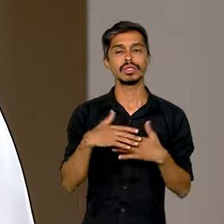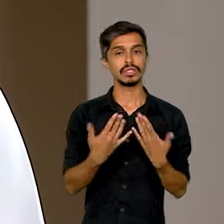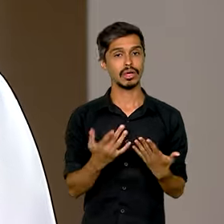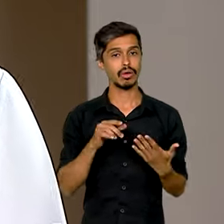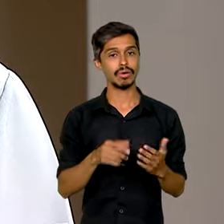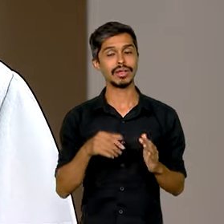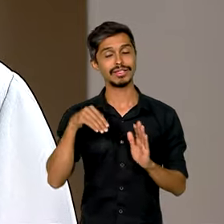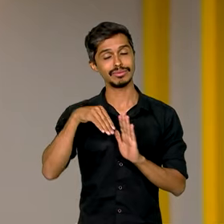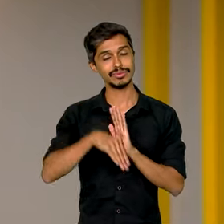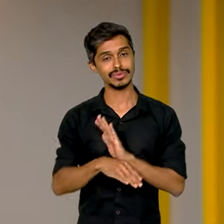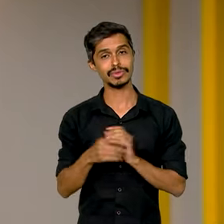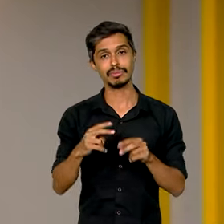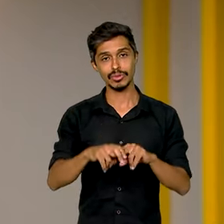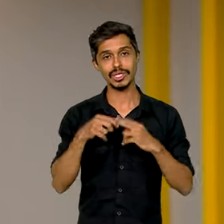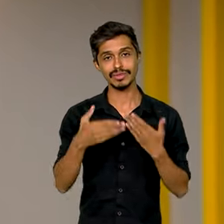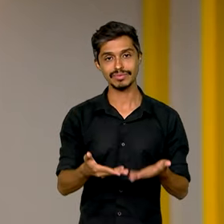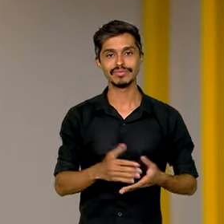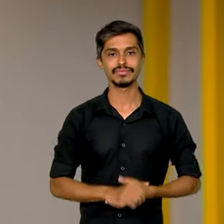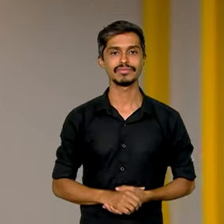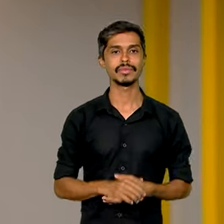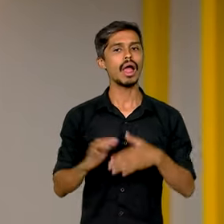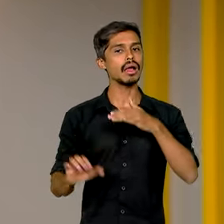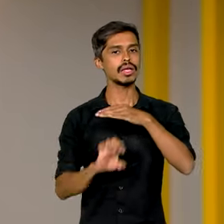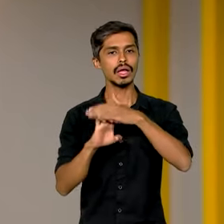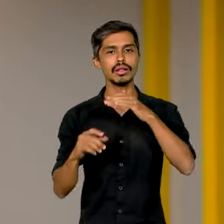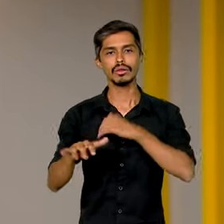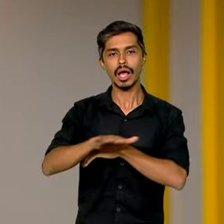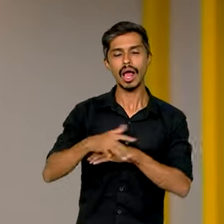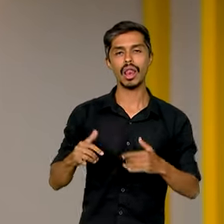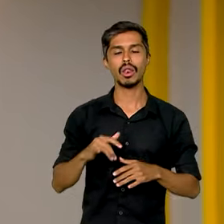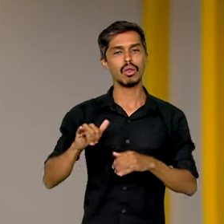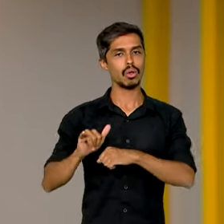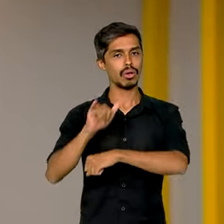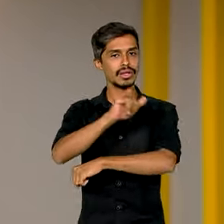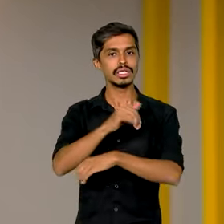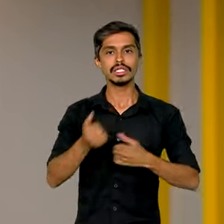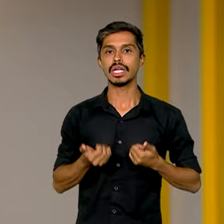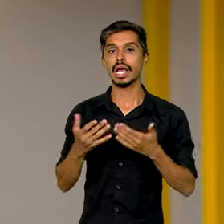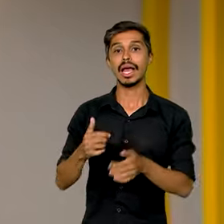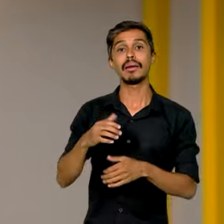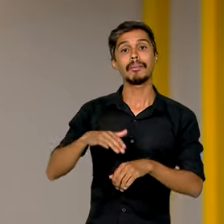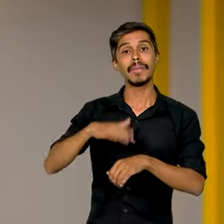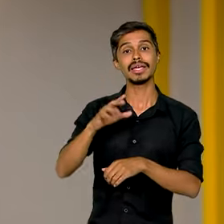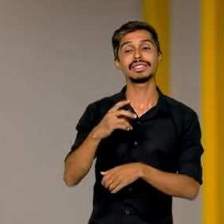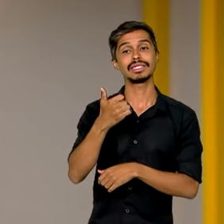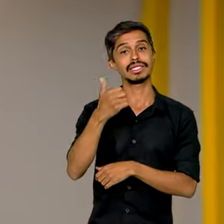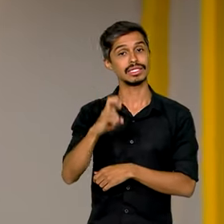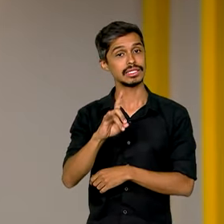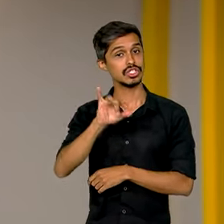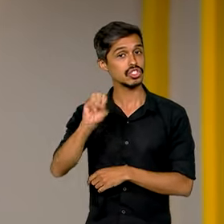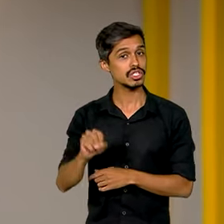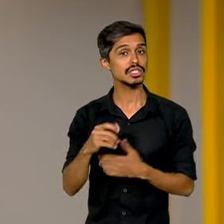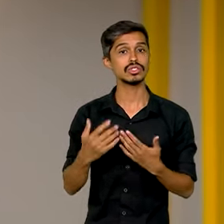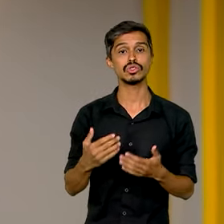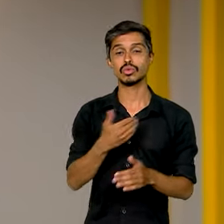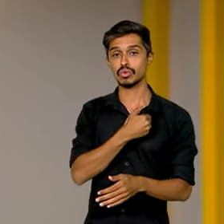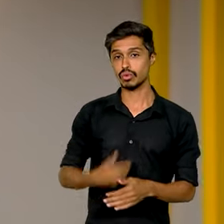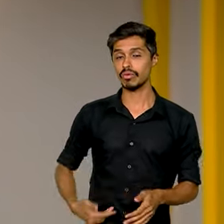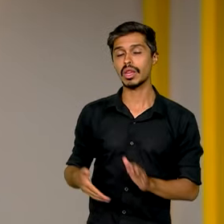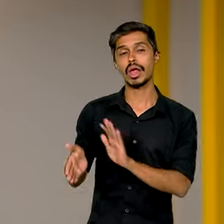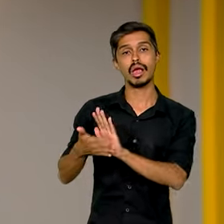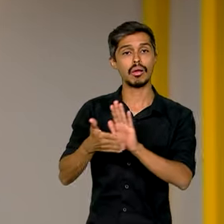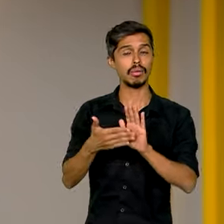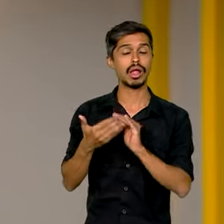levou a essa queda. As empresas do setor aéreo ganharam mais 15 dias do governo federal para apresentarem uma